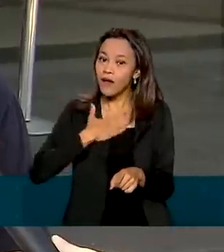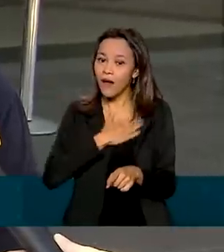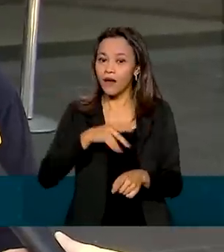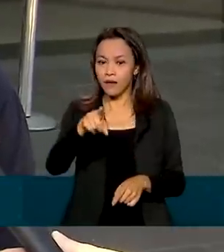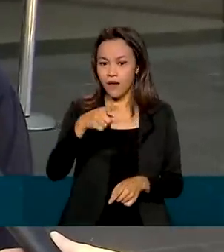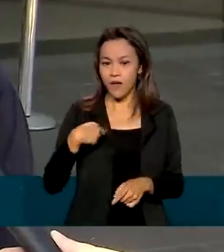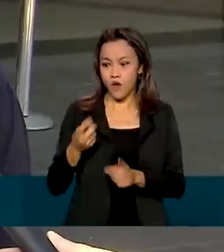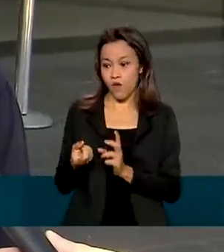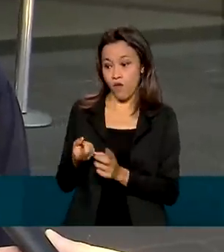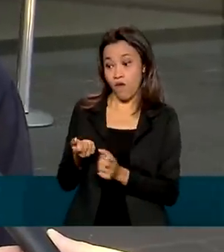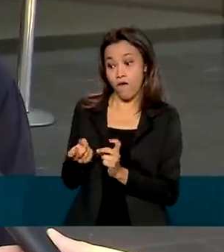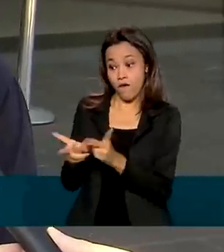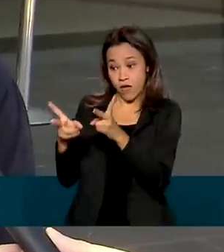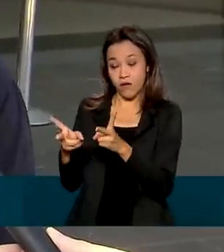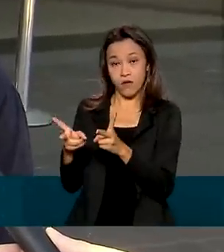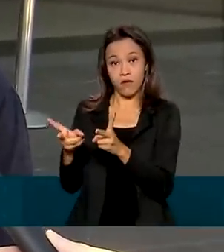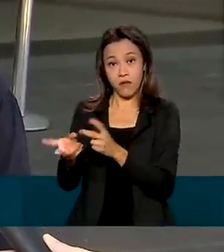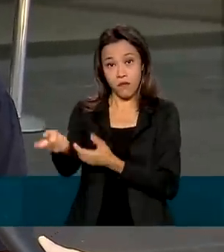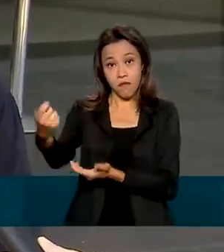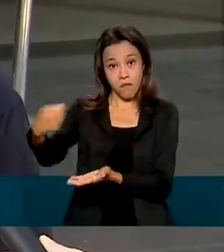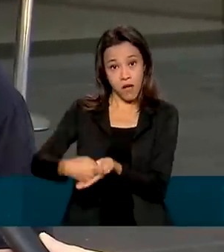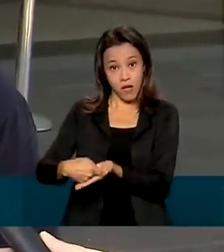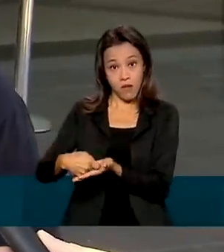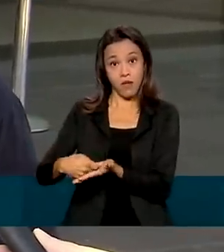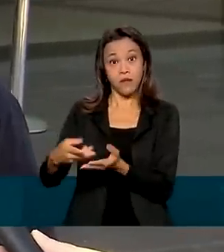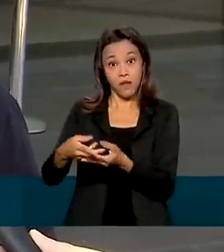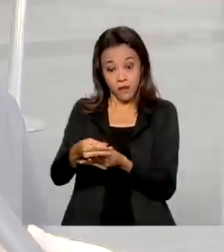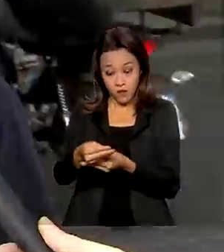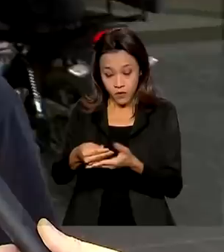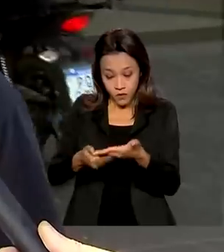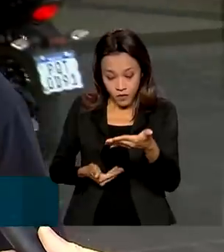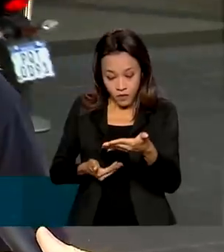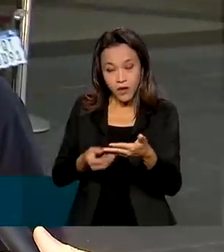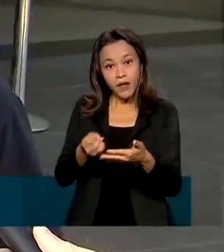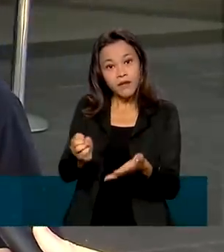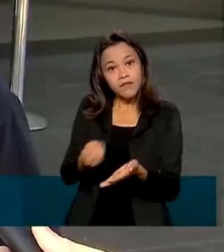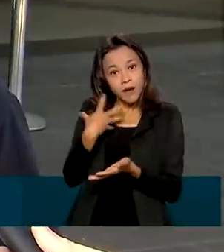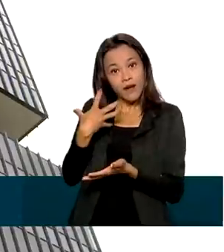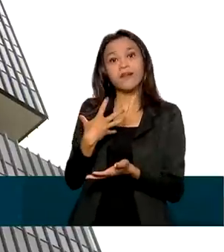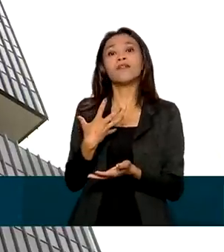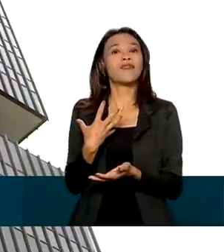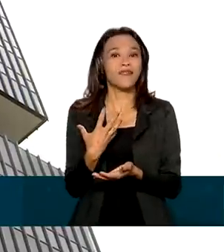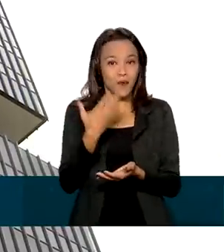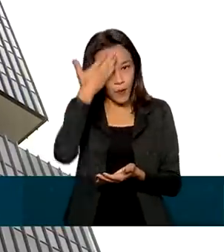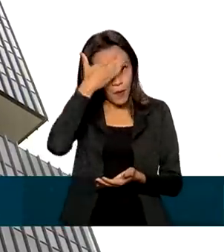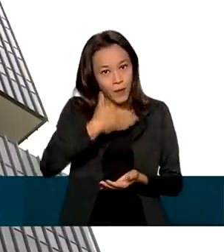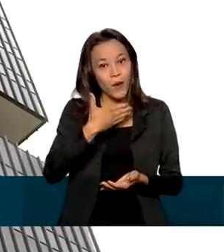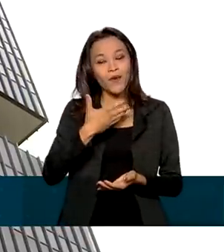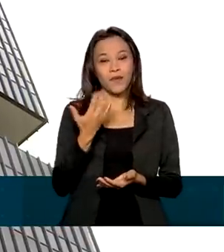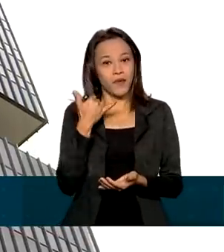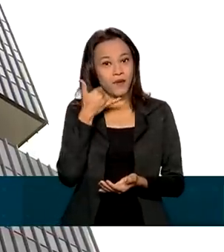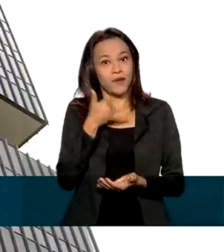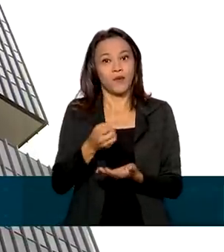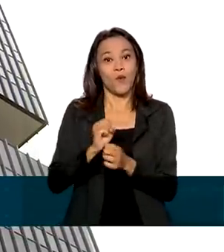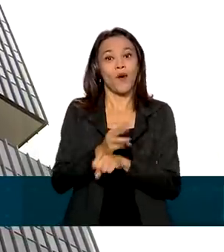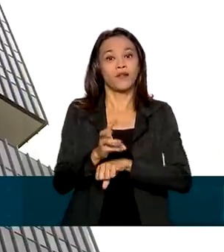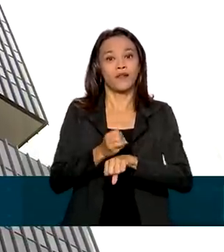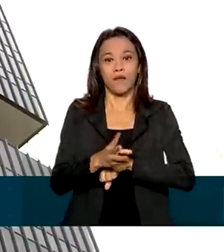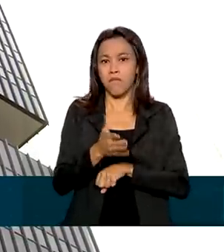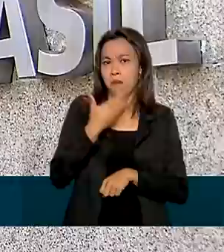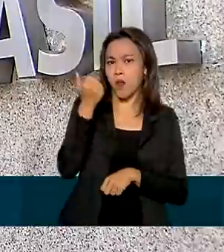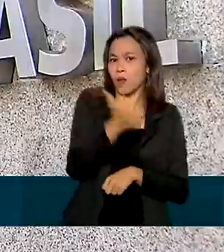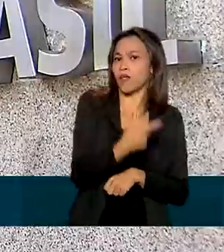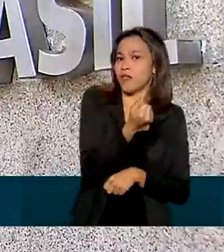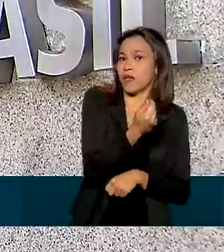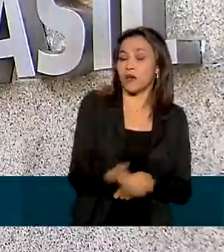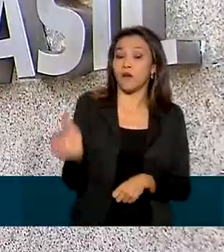pagamento e ele me dá o comprovante pelo WhatsApp. Melhor que dinheiro. No mês de junho, o sistema desenvolvido pelo Banco